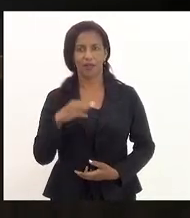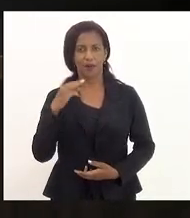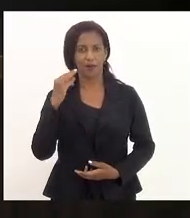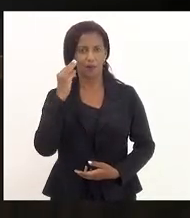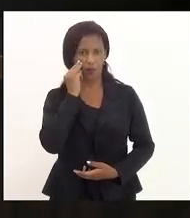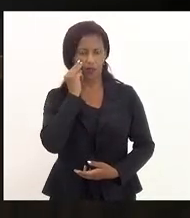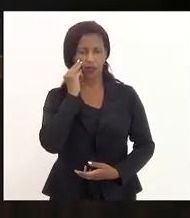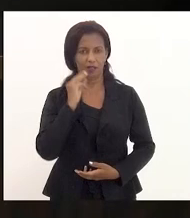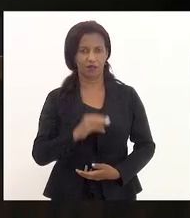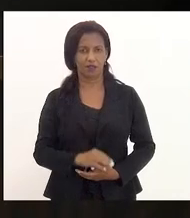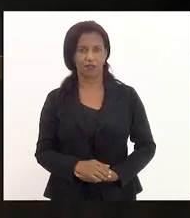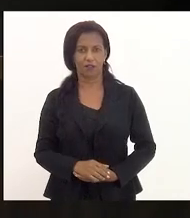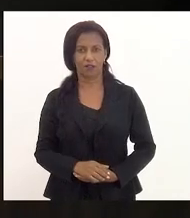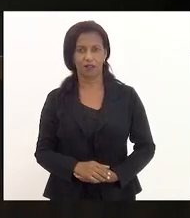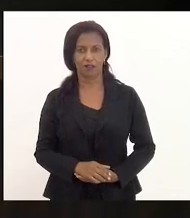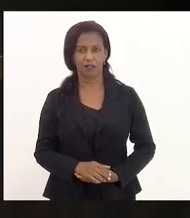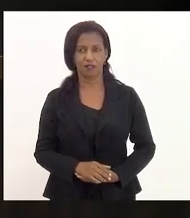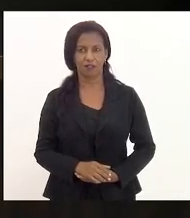Mônica.